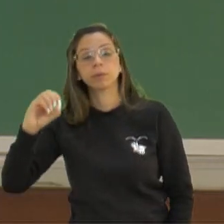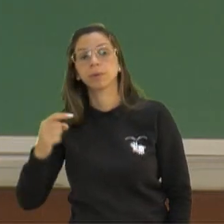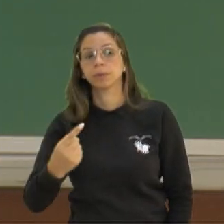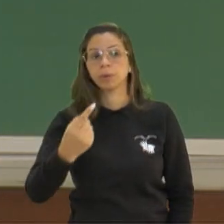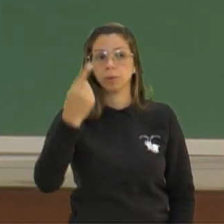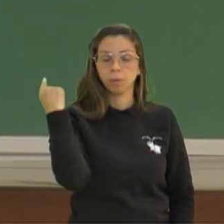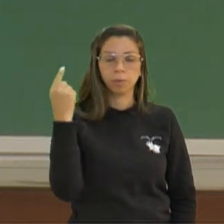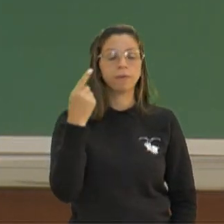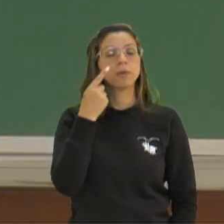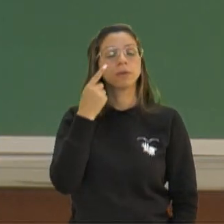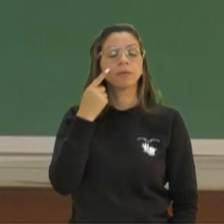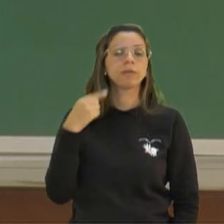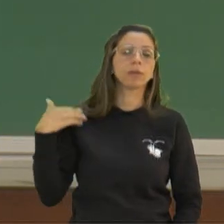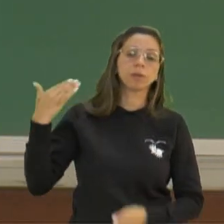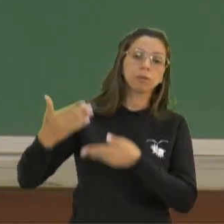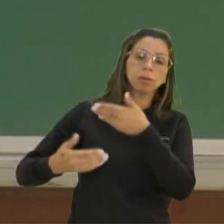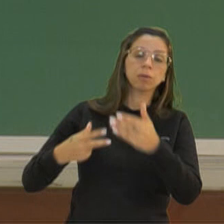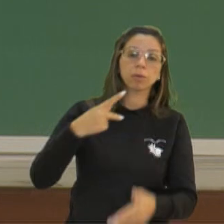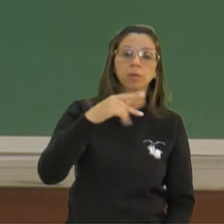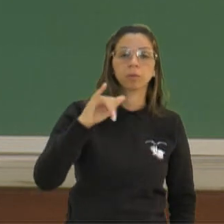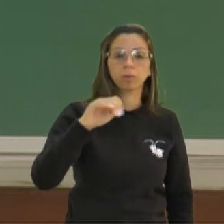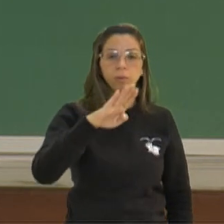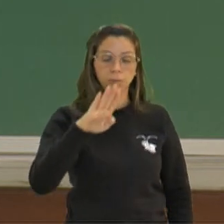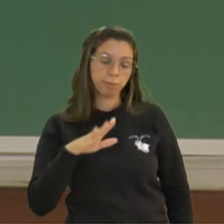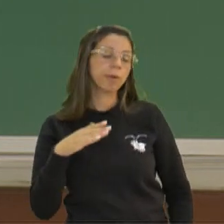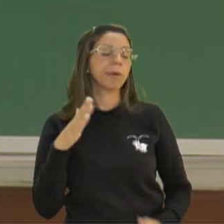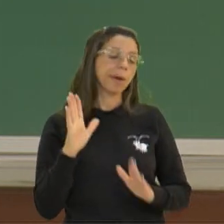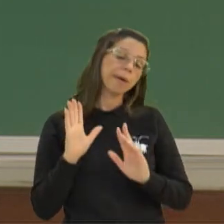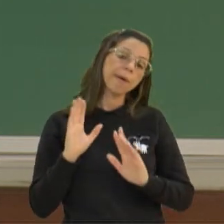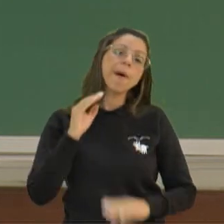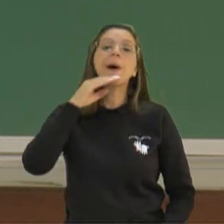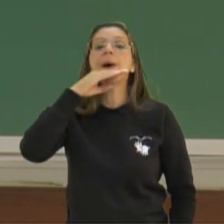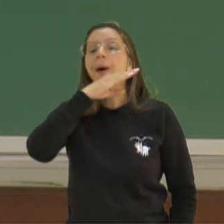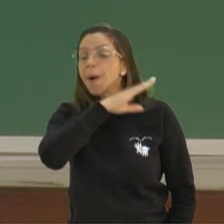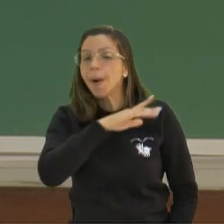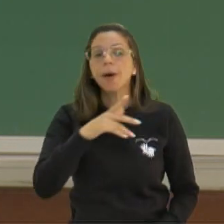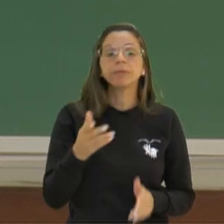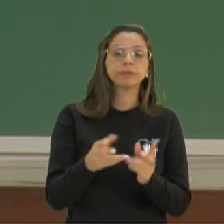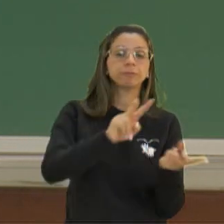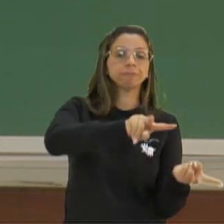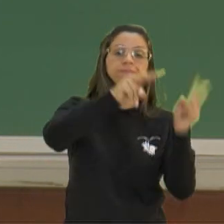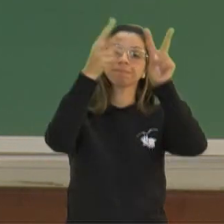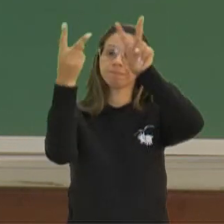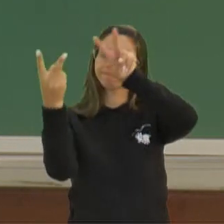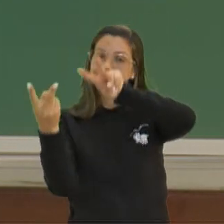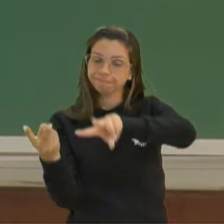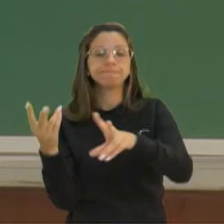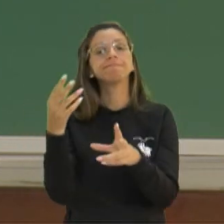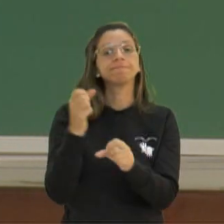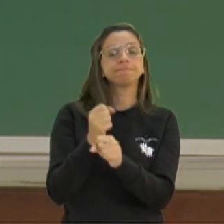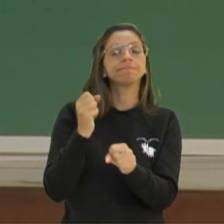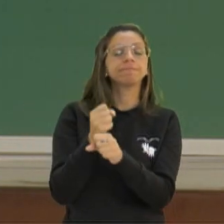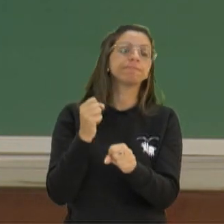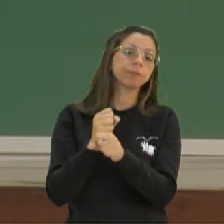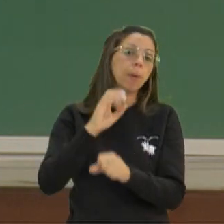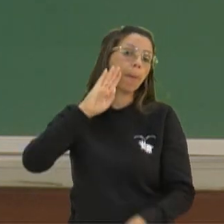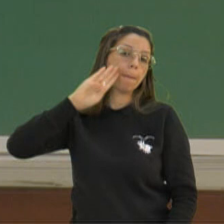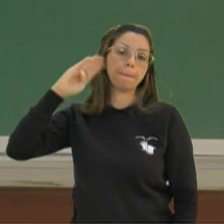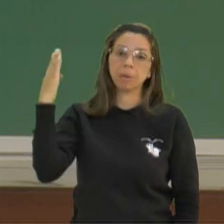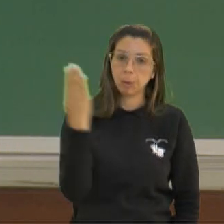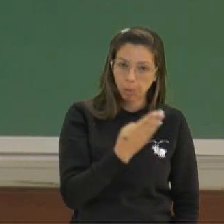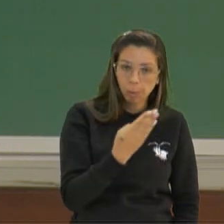ver a evolução do PIB aqui, lógico, feito uma conversão aqui, calculado em bilhões de dólares, nós temos